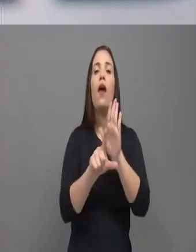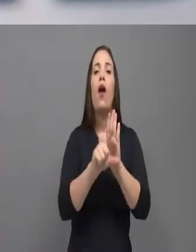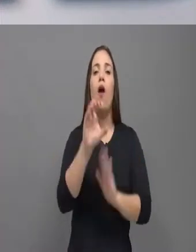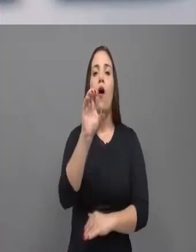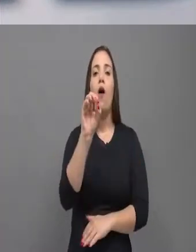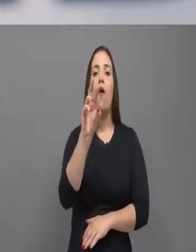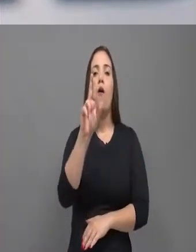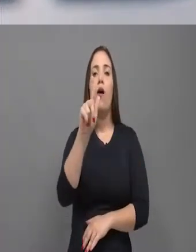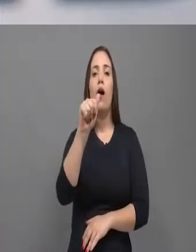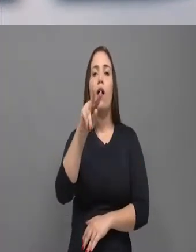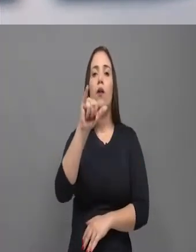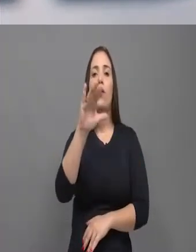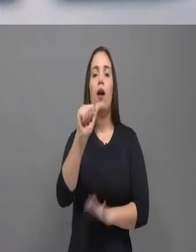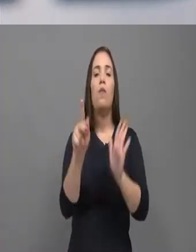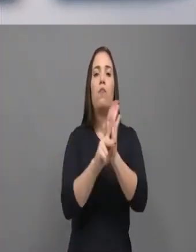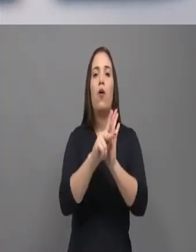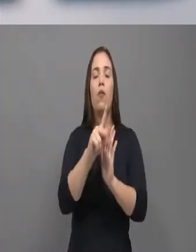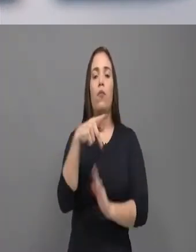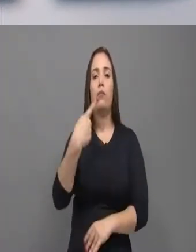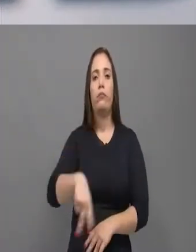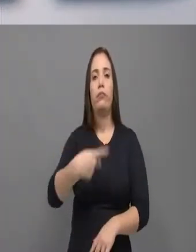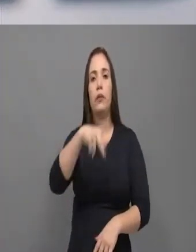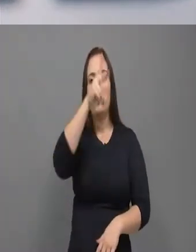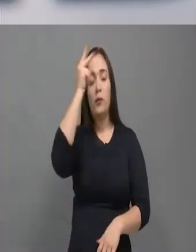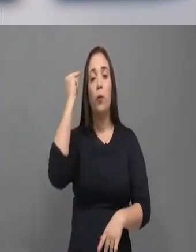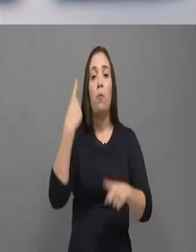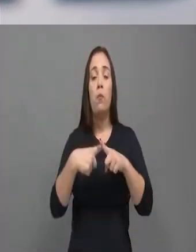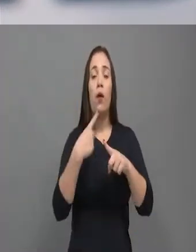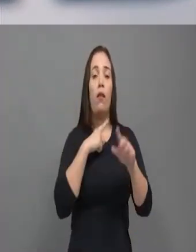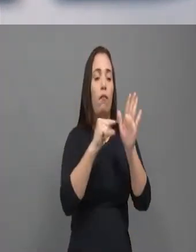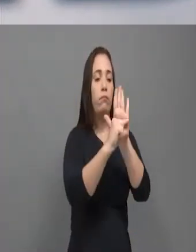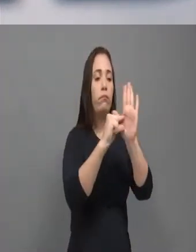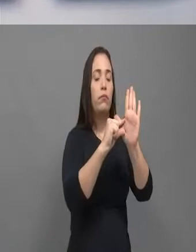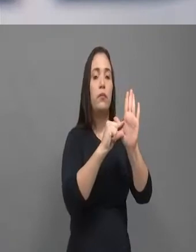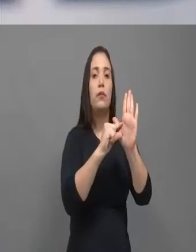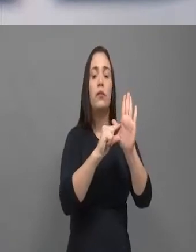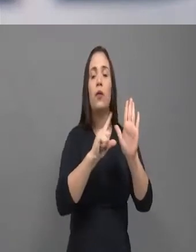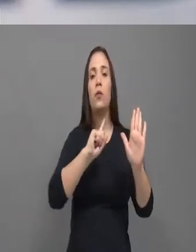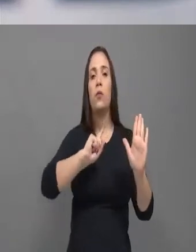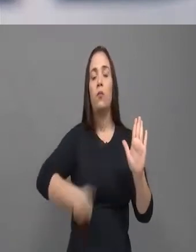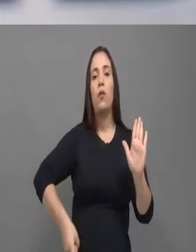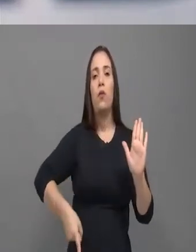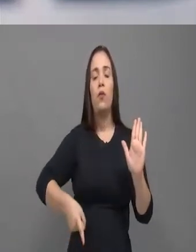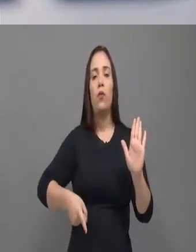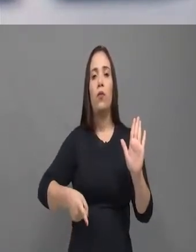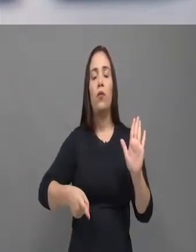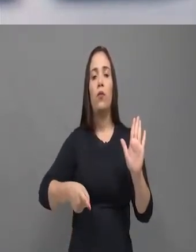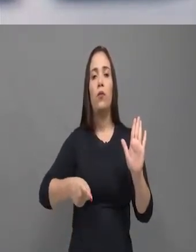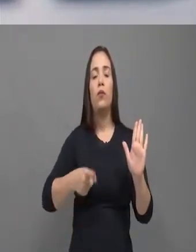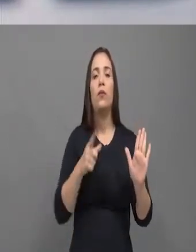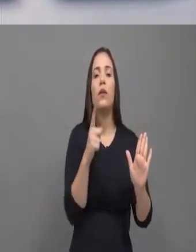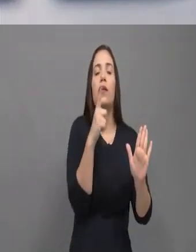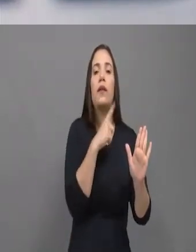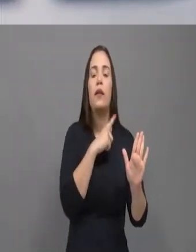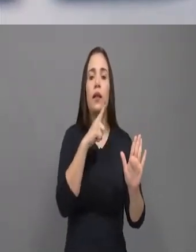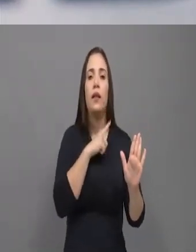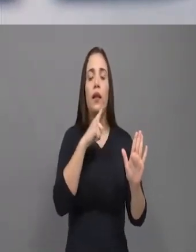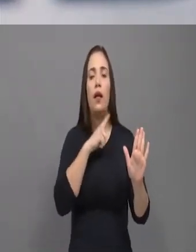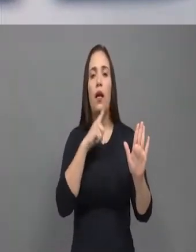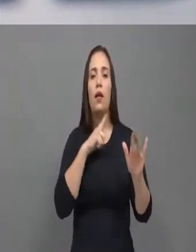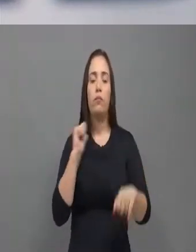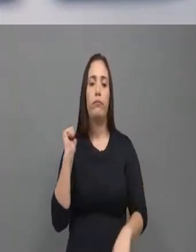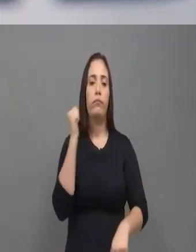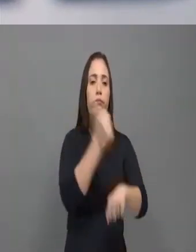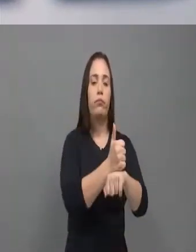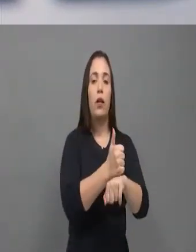momento que a gente tinha que ajudar o prefeito Roberto Claudio. Aí nós mudamos a lei orgânica, Cacara Federico? E aí